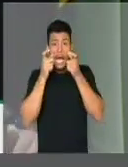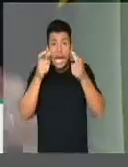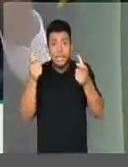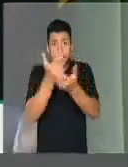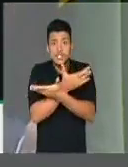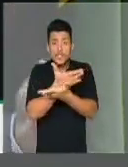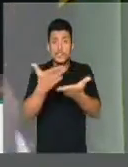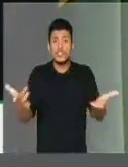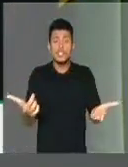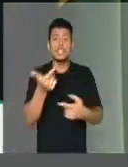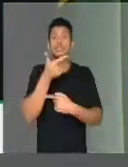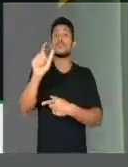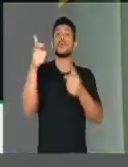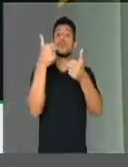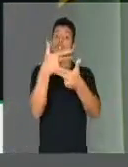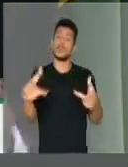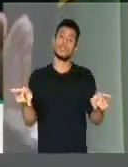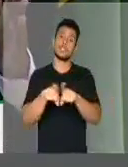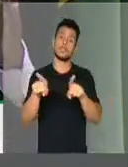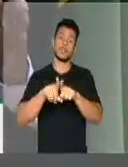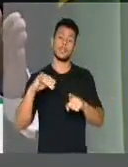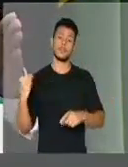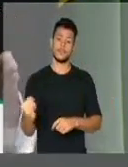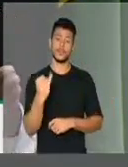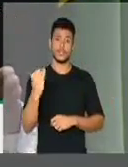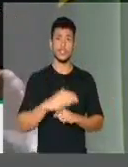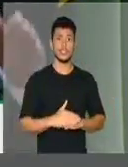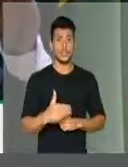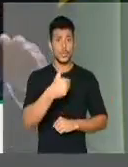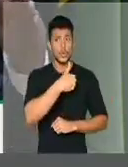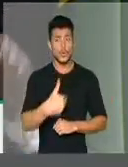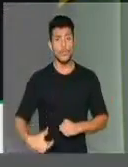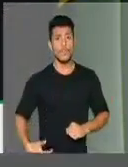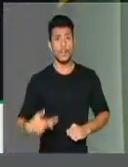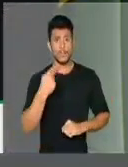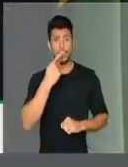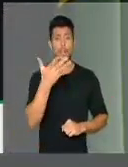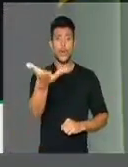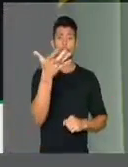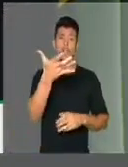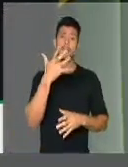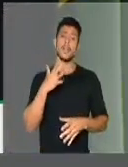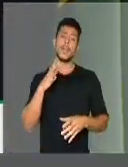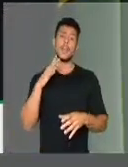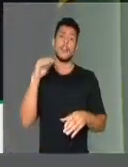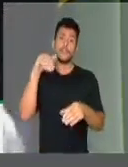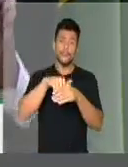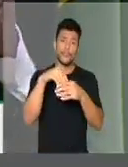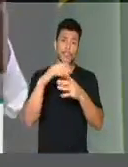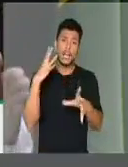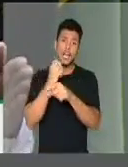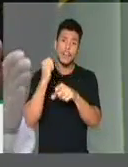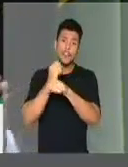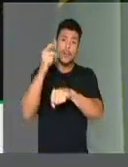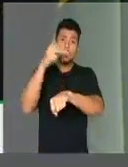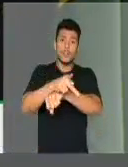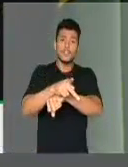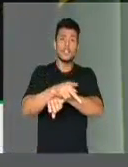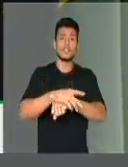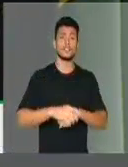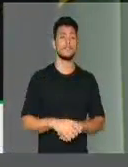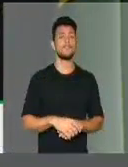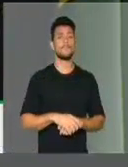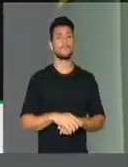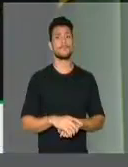deputadas para o outro tema. O governo diz que quer votar a reforma da Previdência. Votar a reforma da